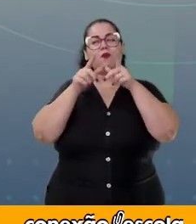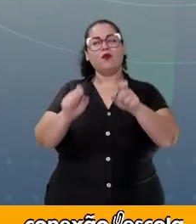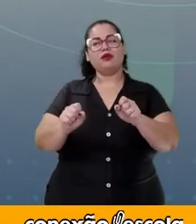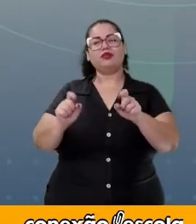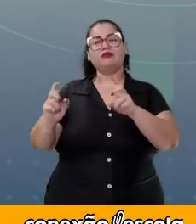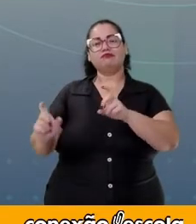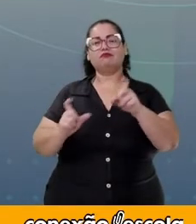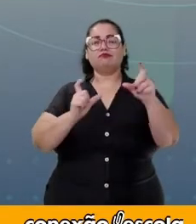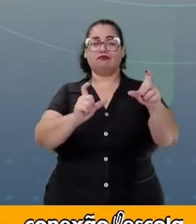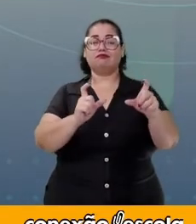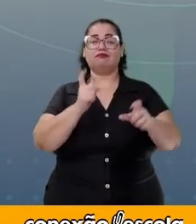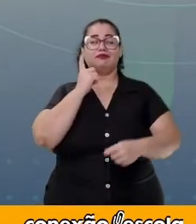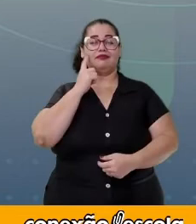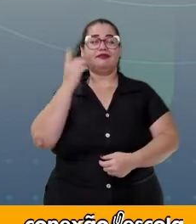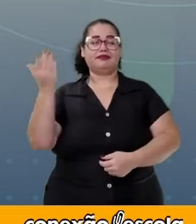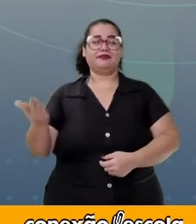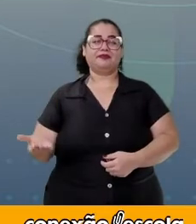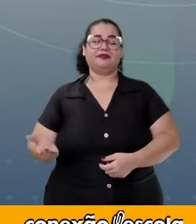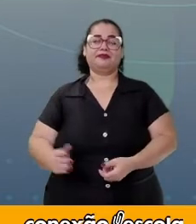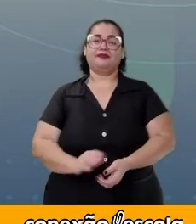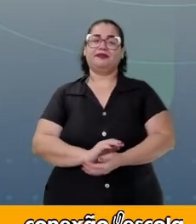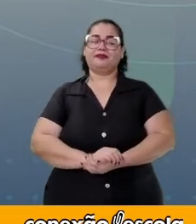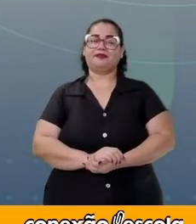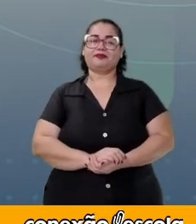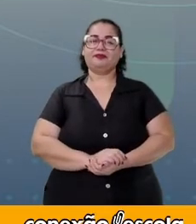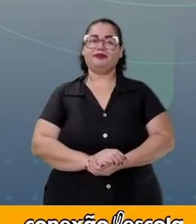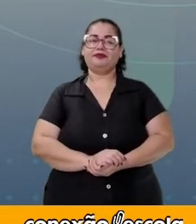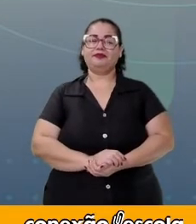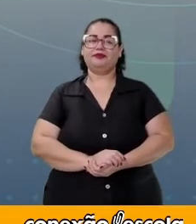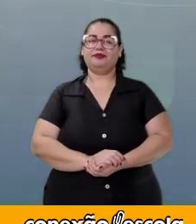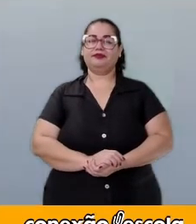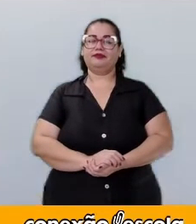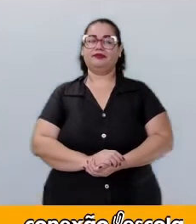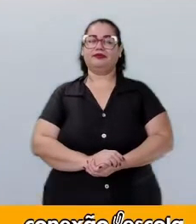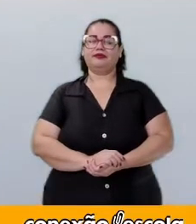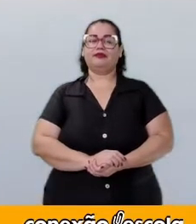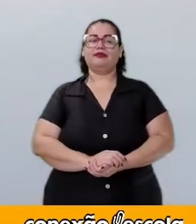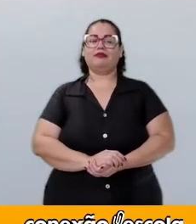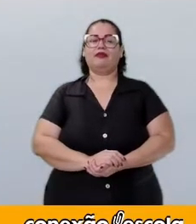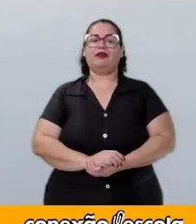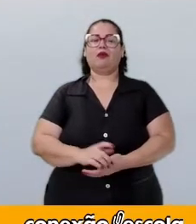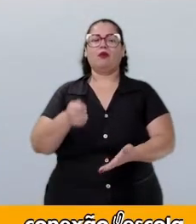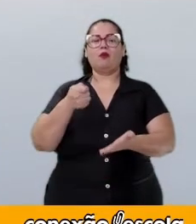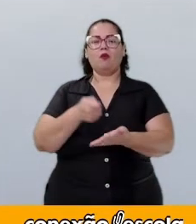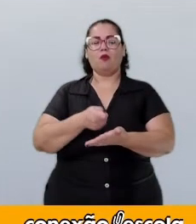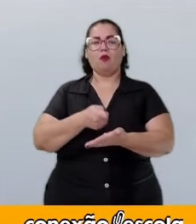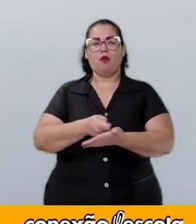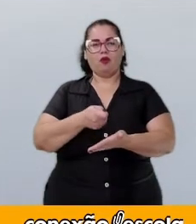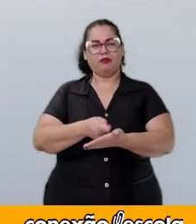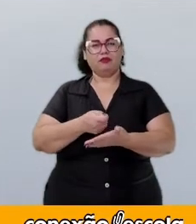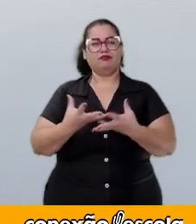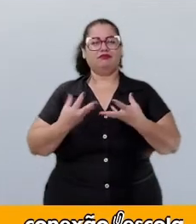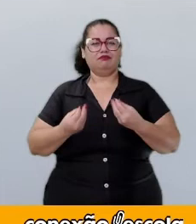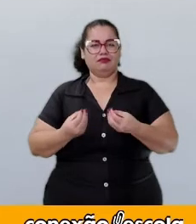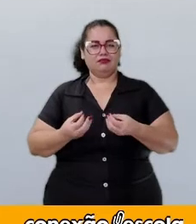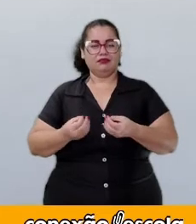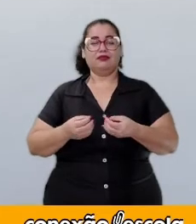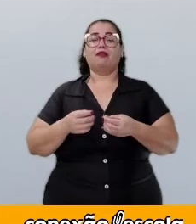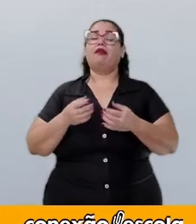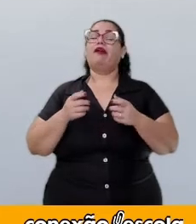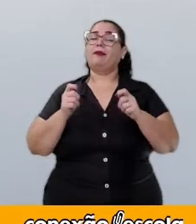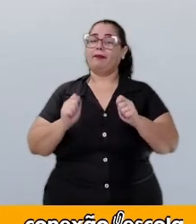um parágrafo dele. Vejam aí na sua telinha. Cobrança excessiva pode levar jovens